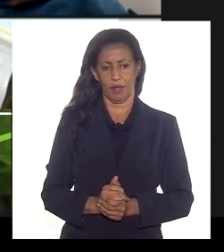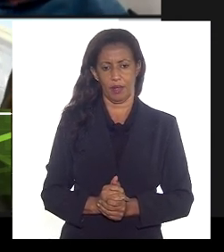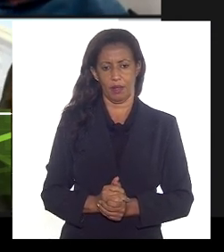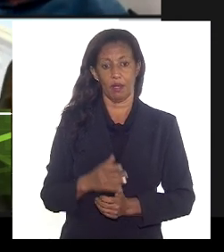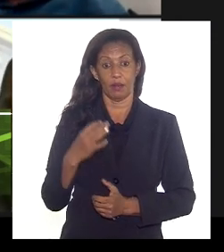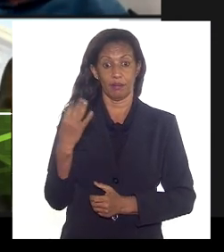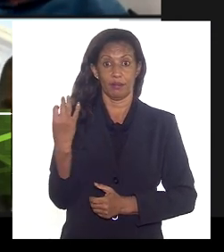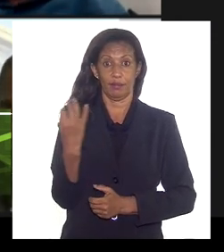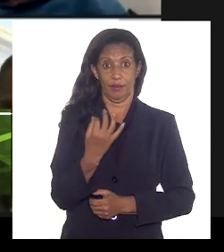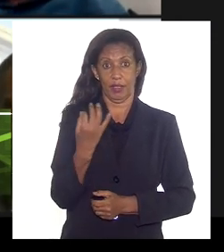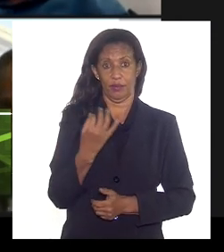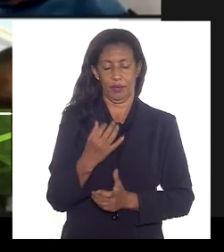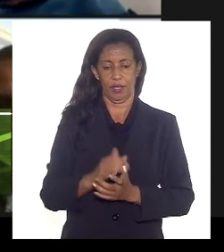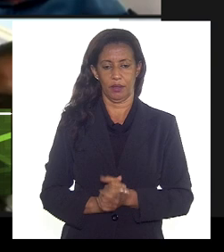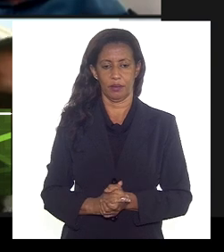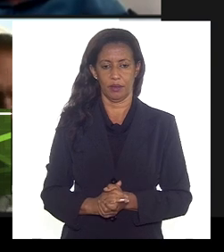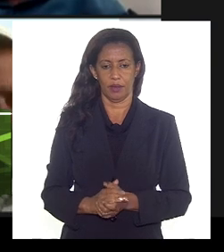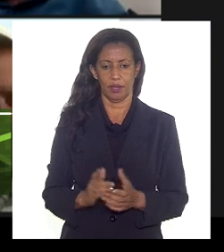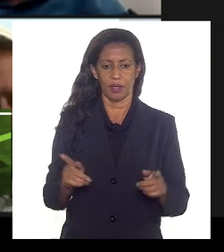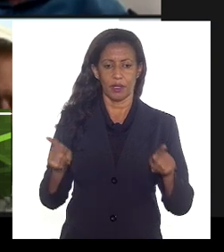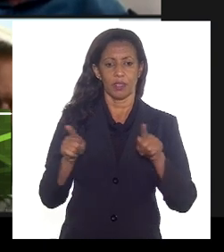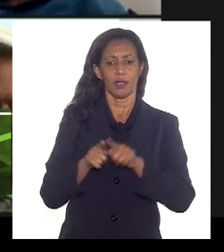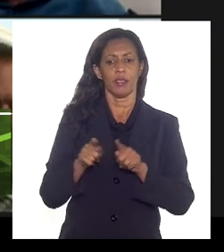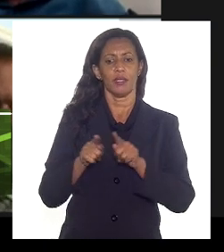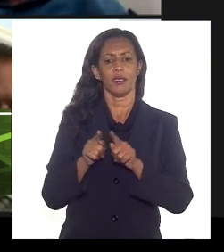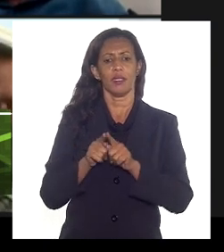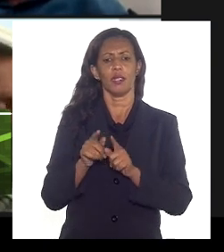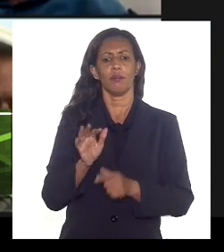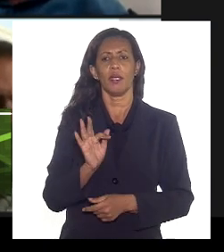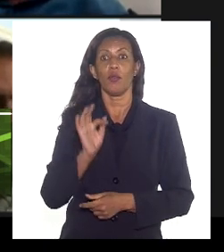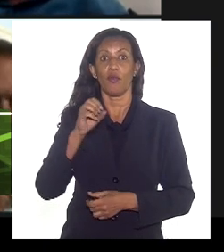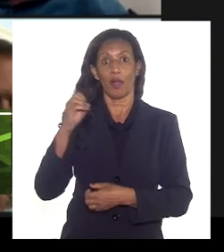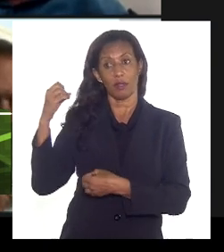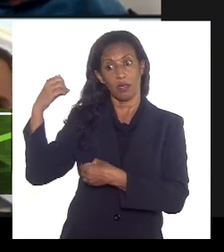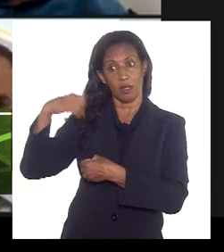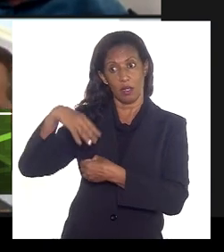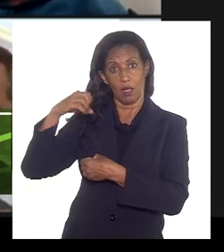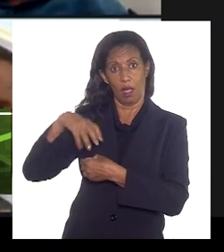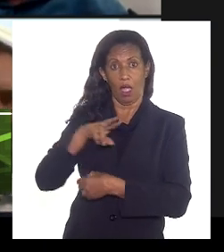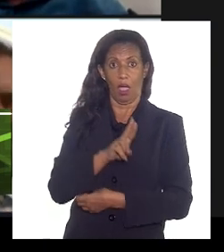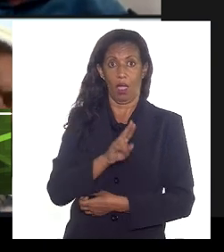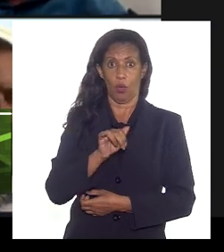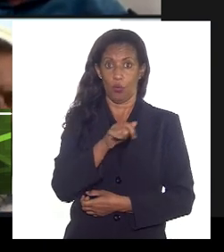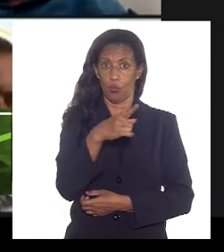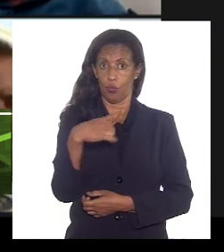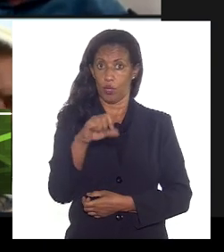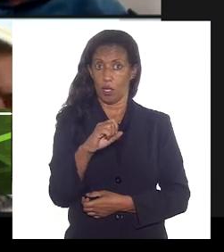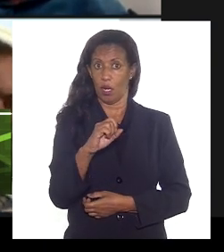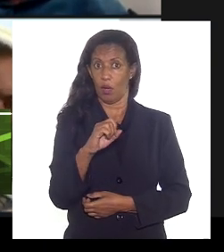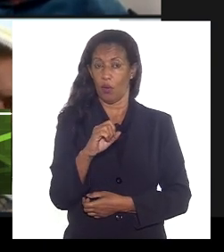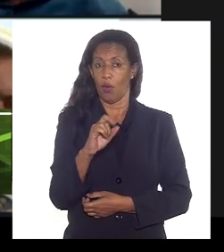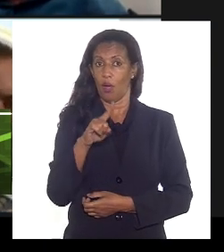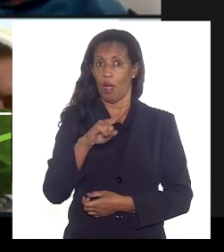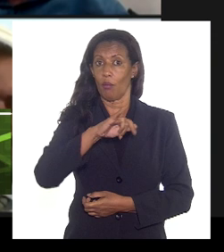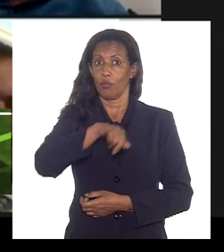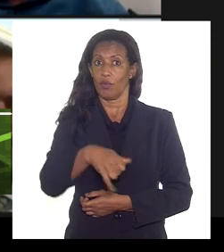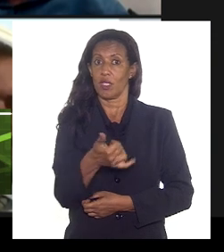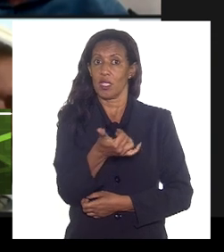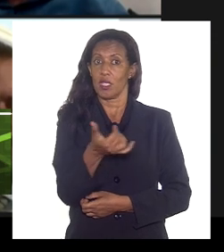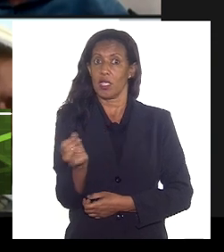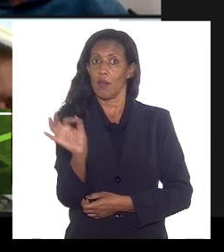Perfeito. Inclusive, o fato de estar sendo depositado, a União acaba utilizando 100% do valor,